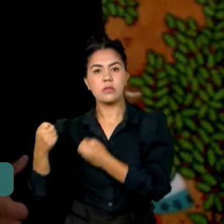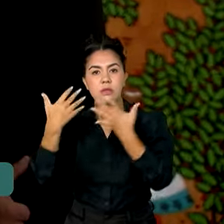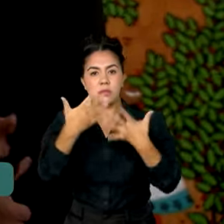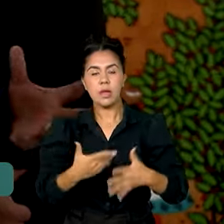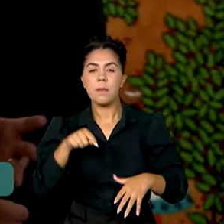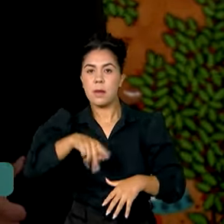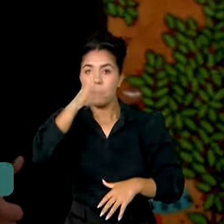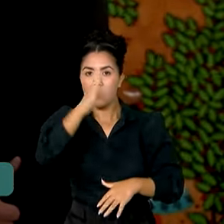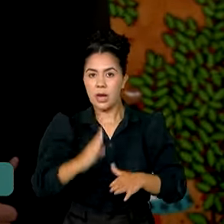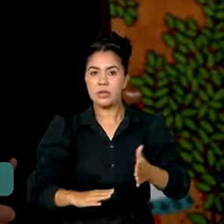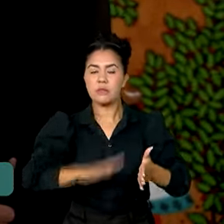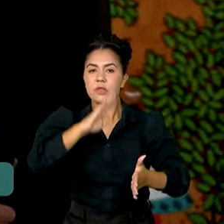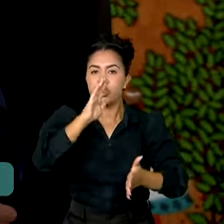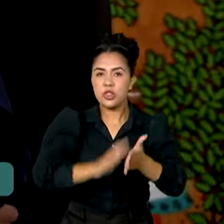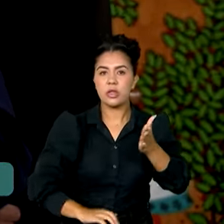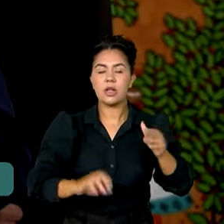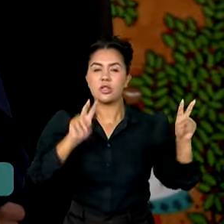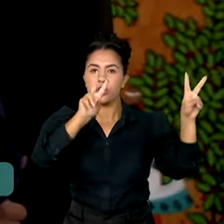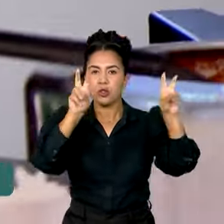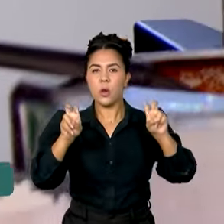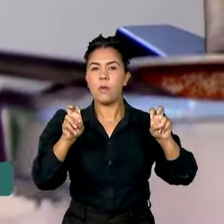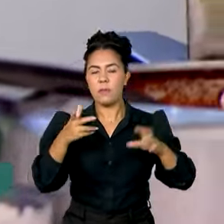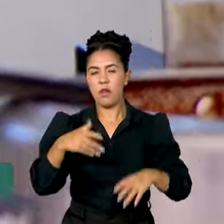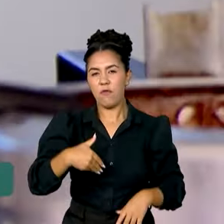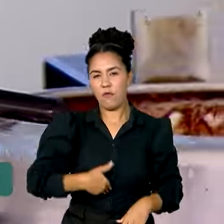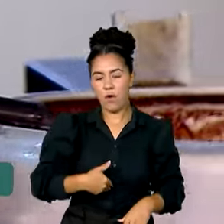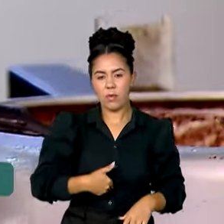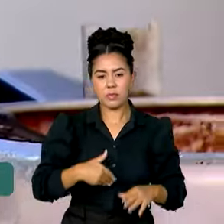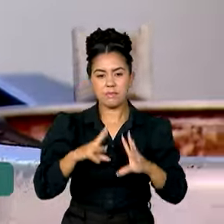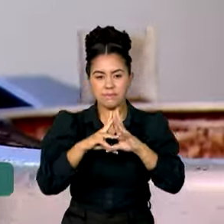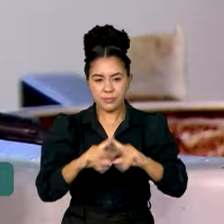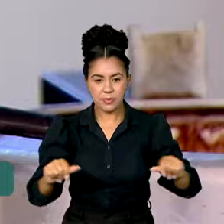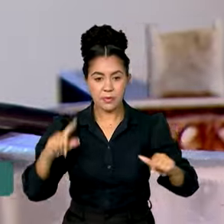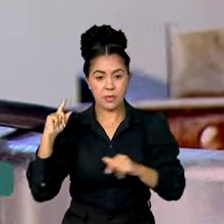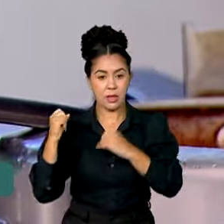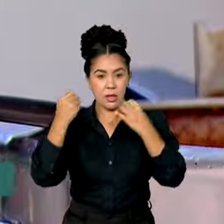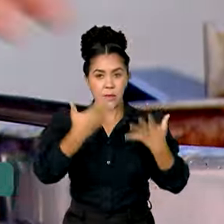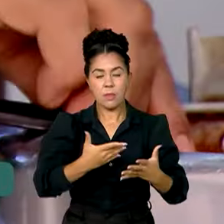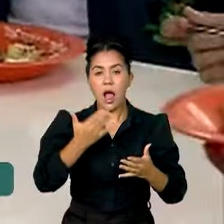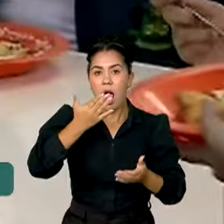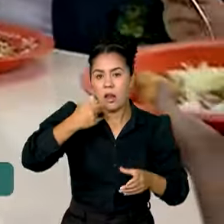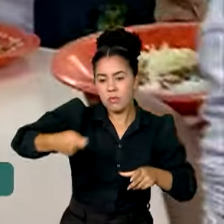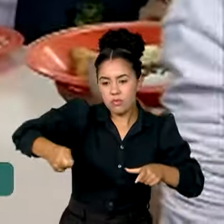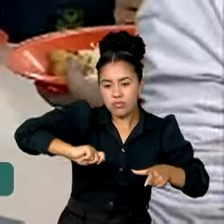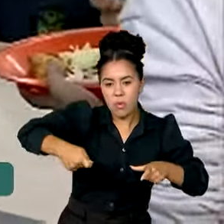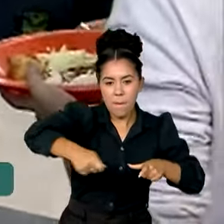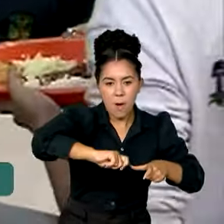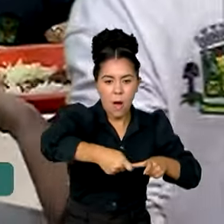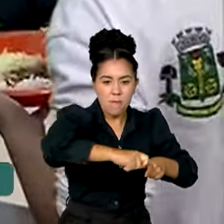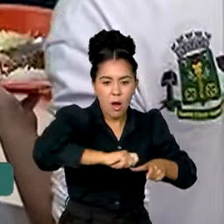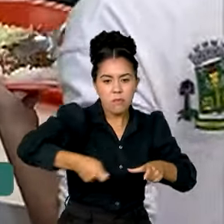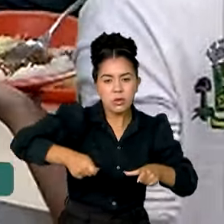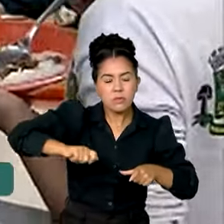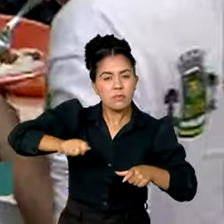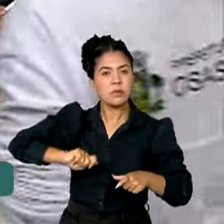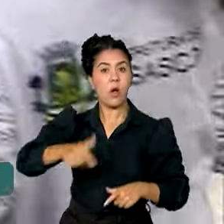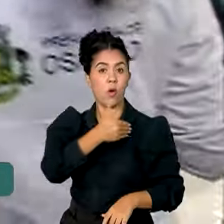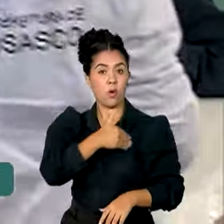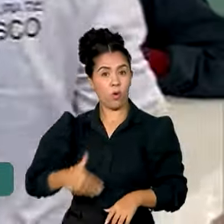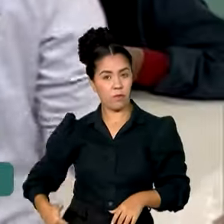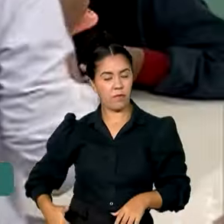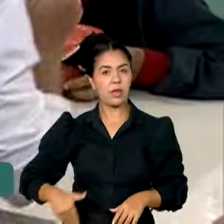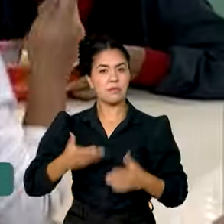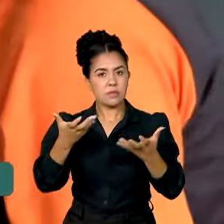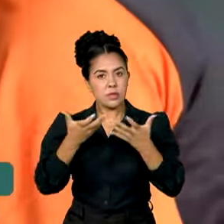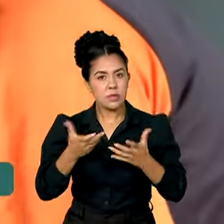Brasil, tirar um país do mapa da fome. Com os planos Alimento no Prato e o Planapo, o governo busca reafirmar o Brasil